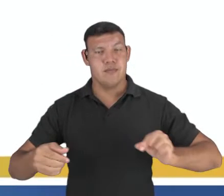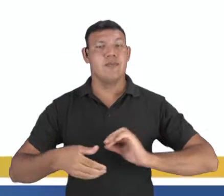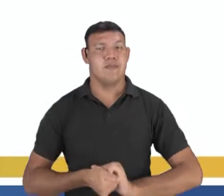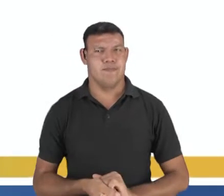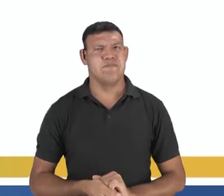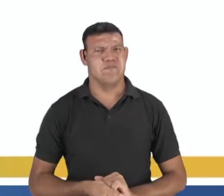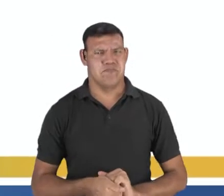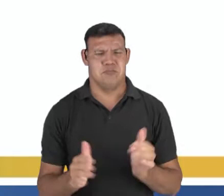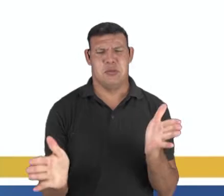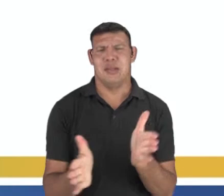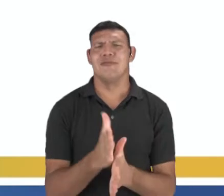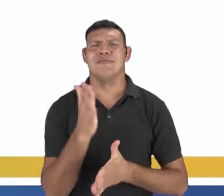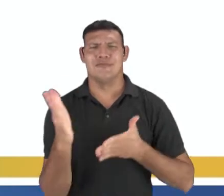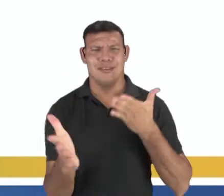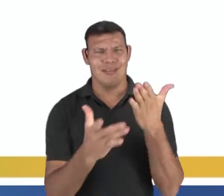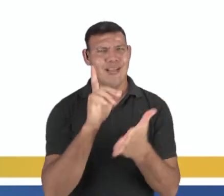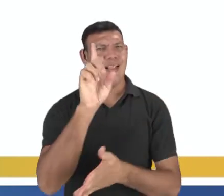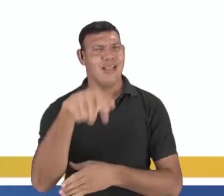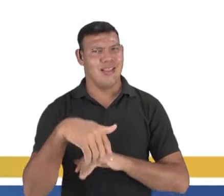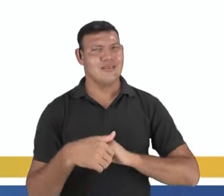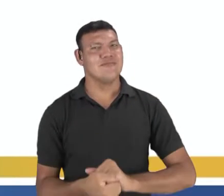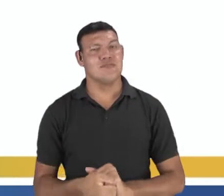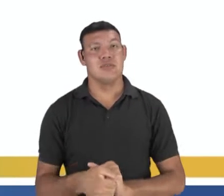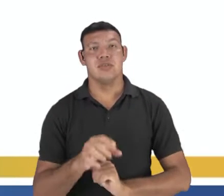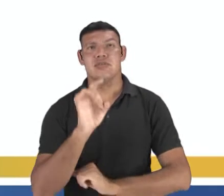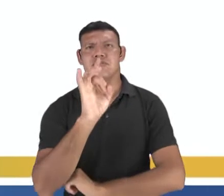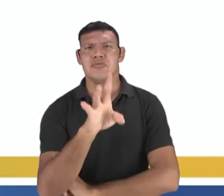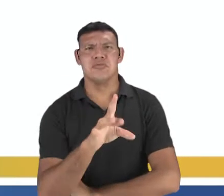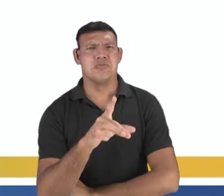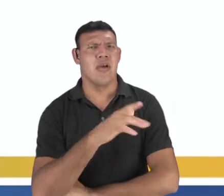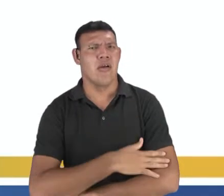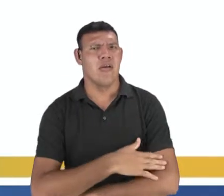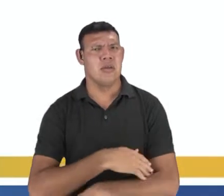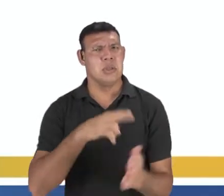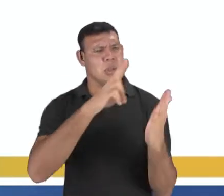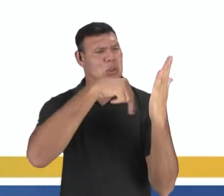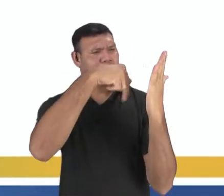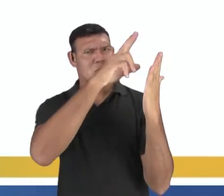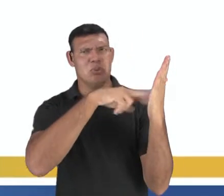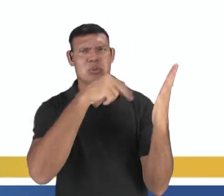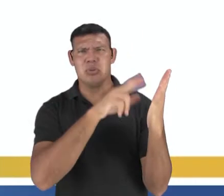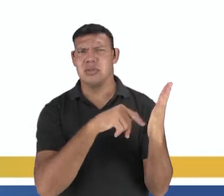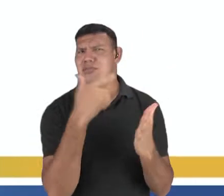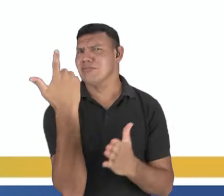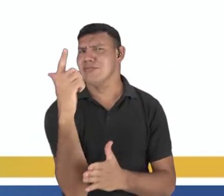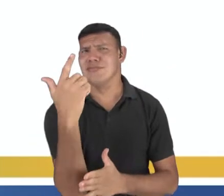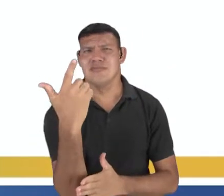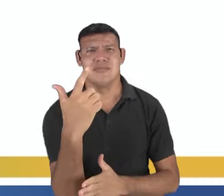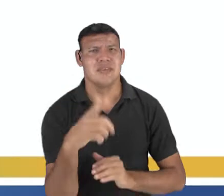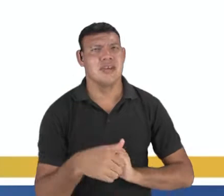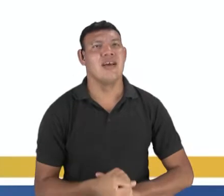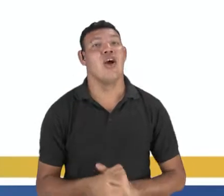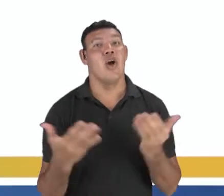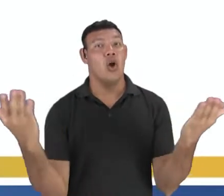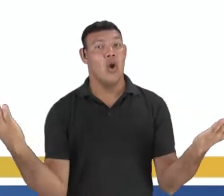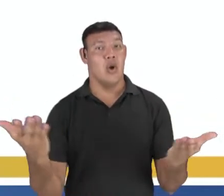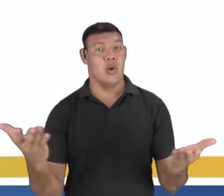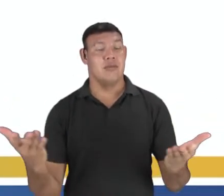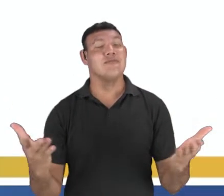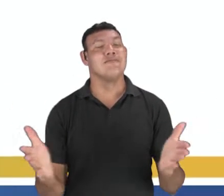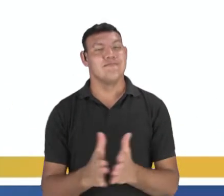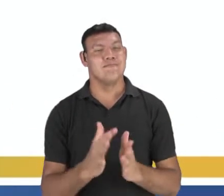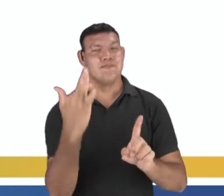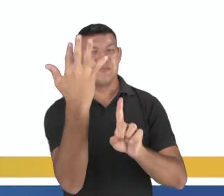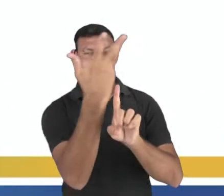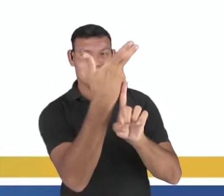é mesmo? E não temos aí o uso tradicional da tinta, que era muito comum antigamente. Agora nós temos uma